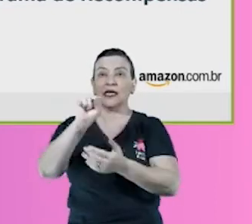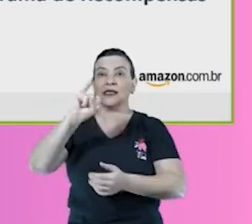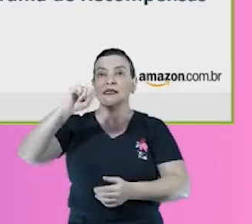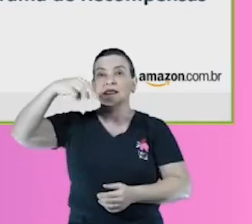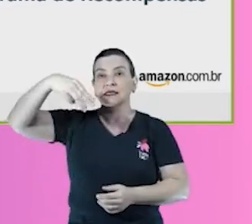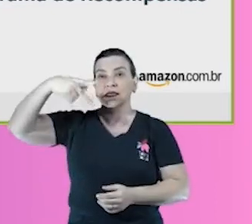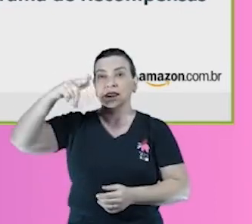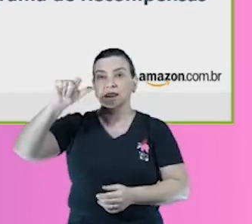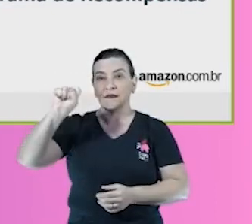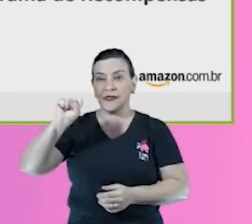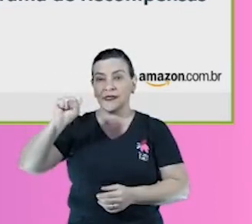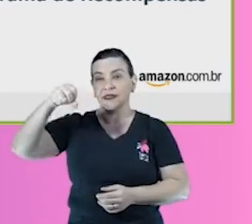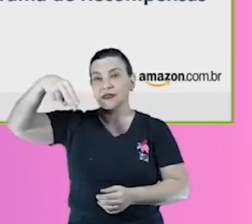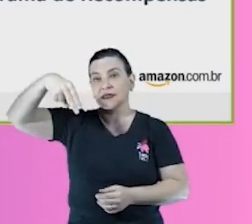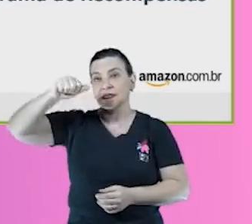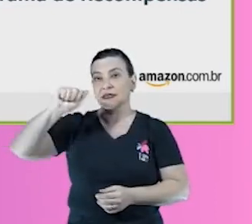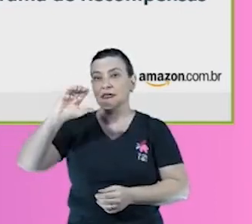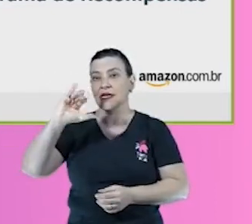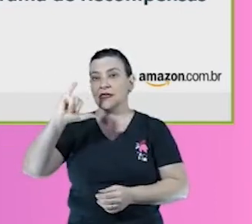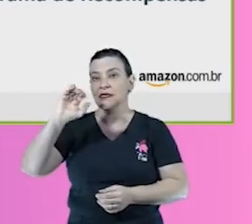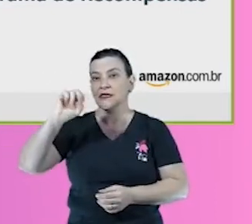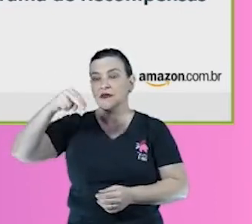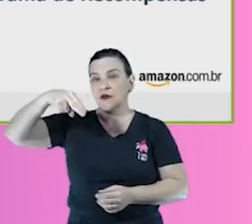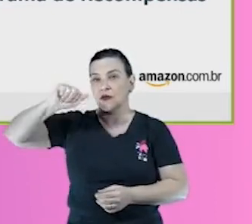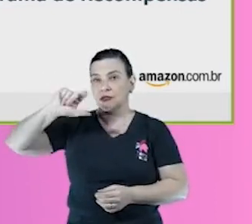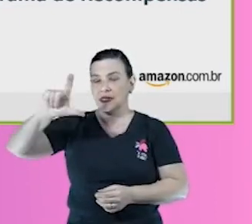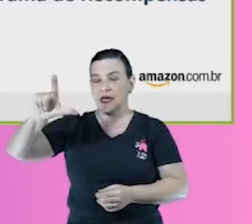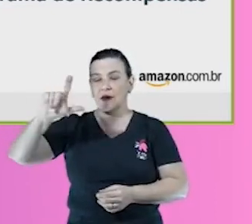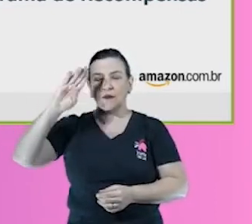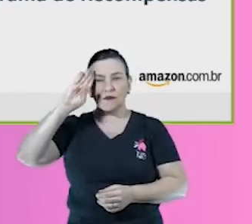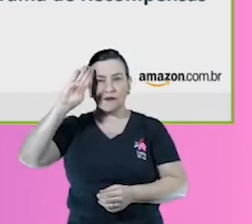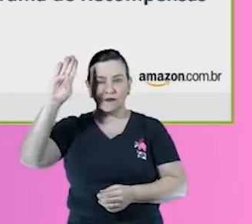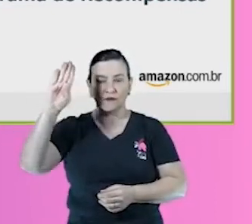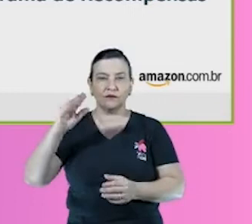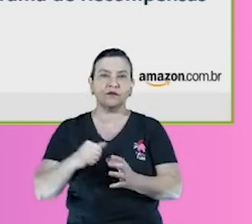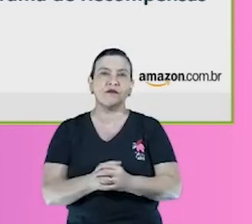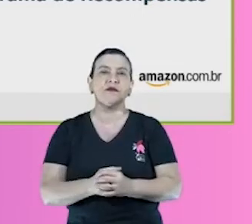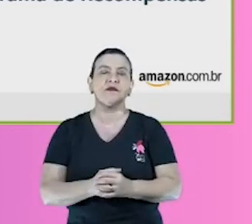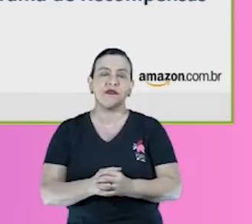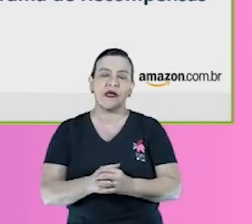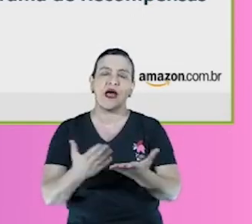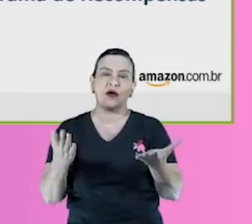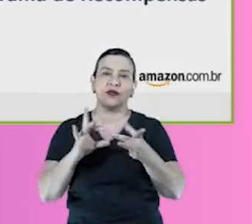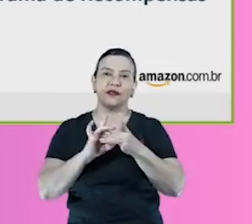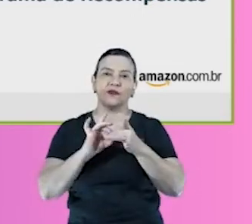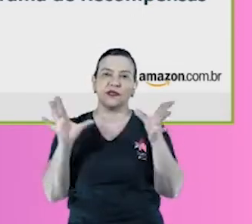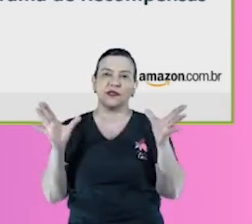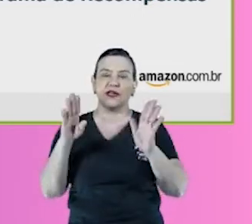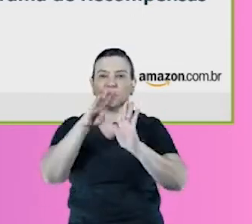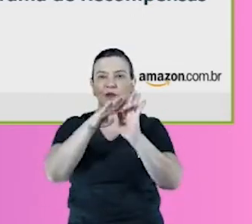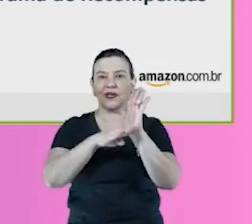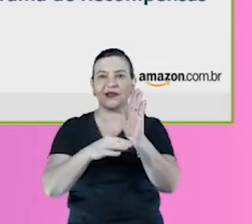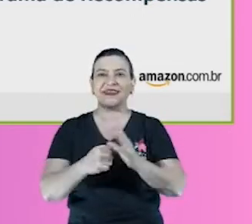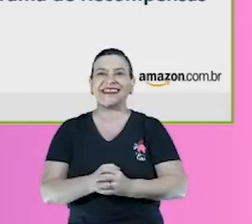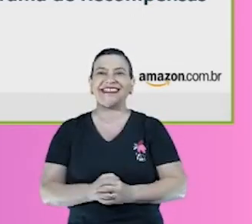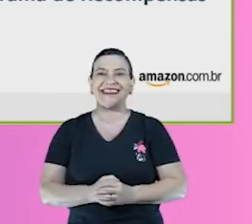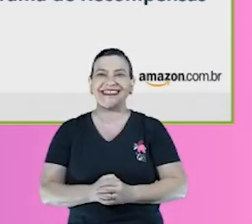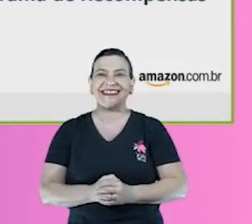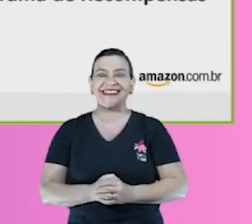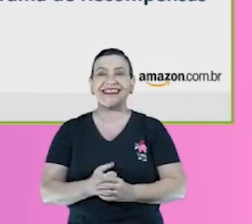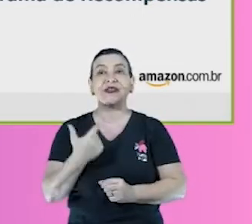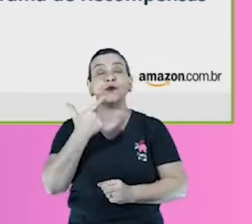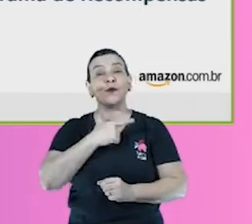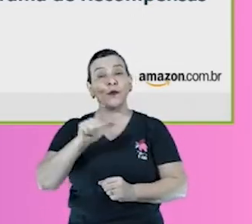importante, por enquanto, esse é o nosso, é o nosso, a nossa disponibilidade do programa, tá? Um outro que eu queria falar pra